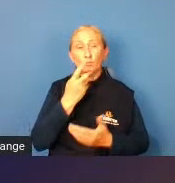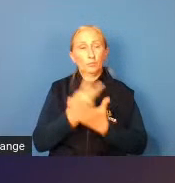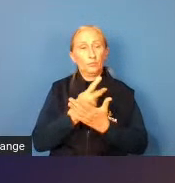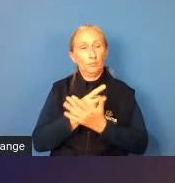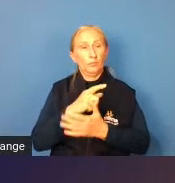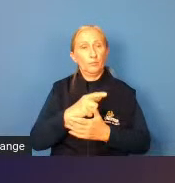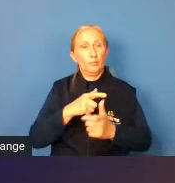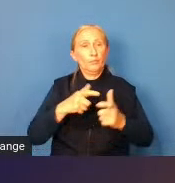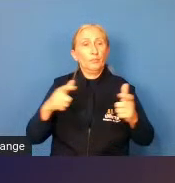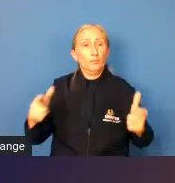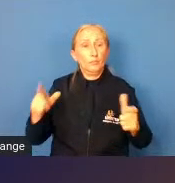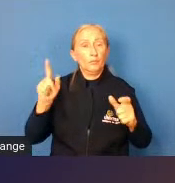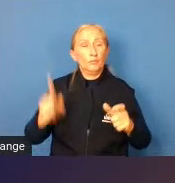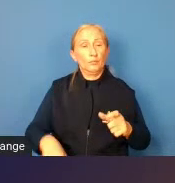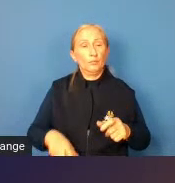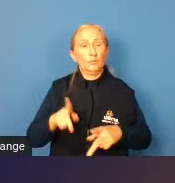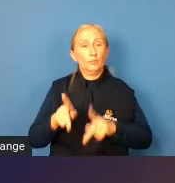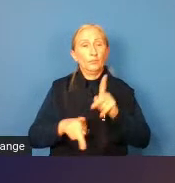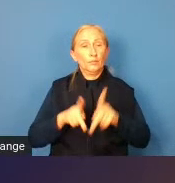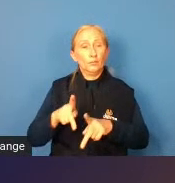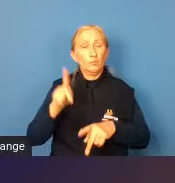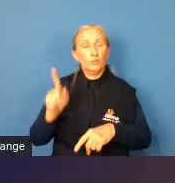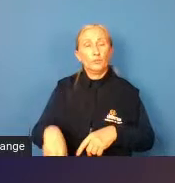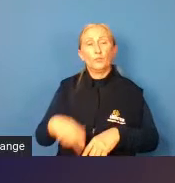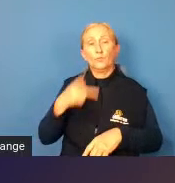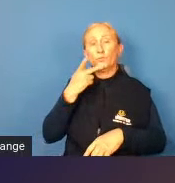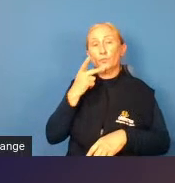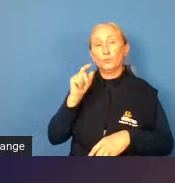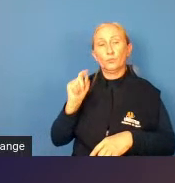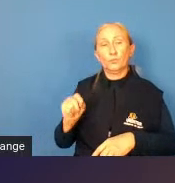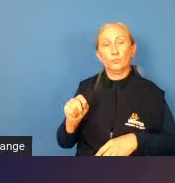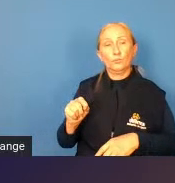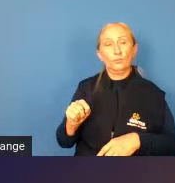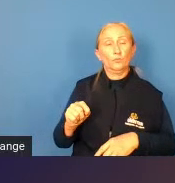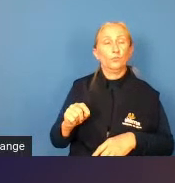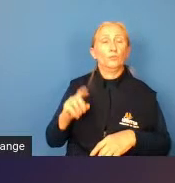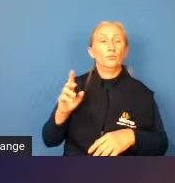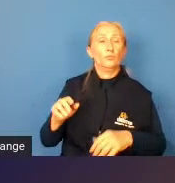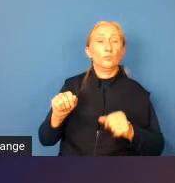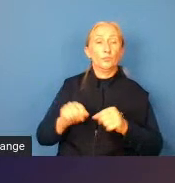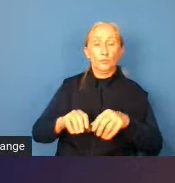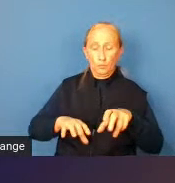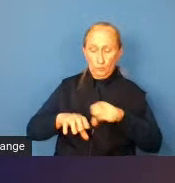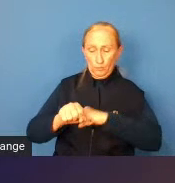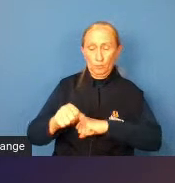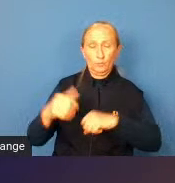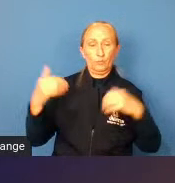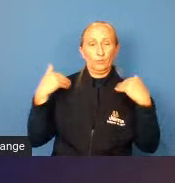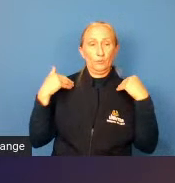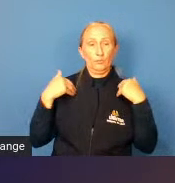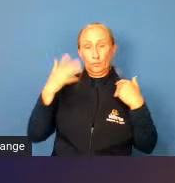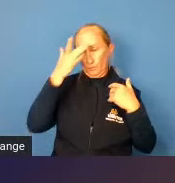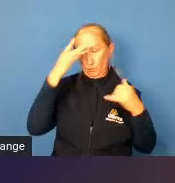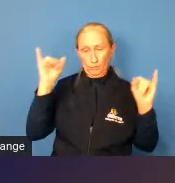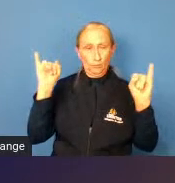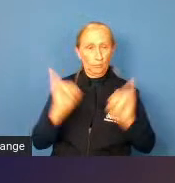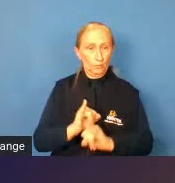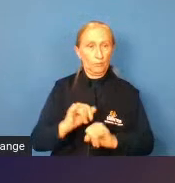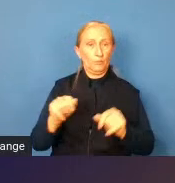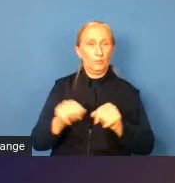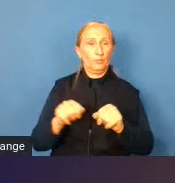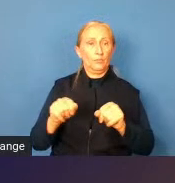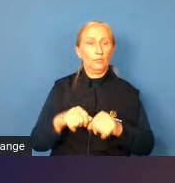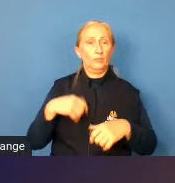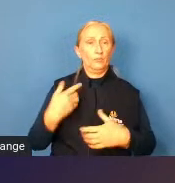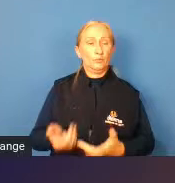mas a maioria é popular já a gente dizer que quem se forma em educação física é para fazer as pessoas emagrecerem é para fazer as